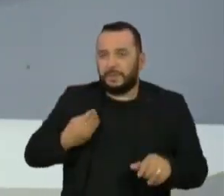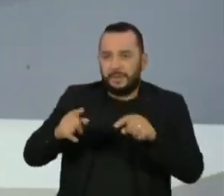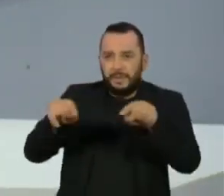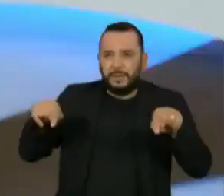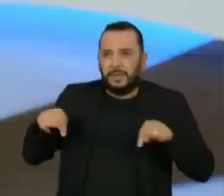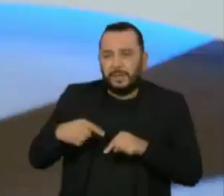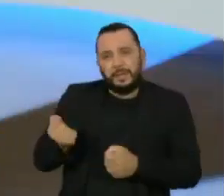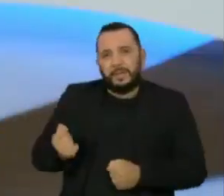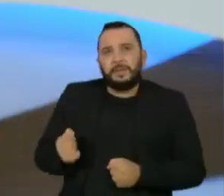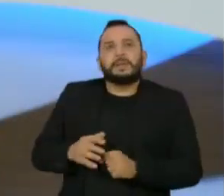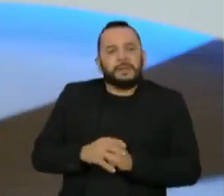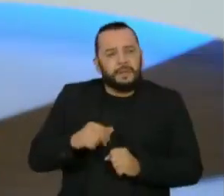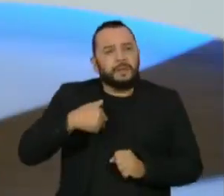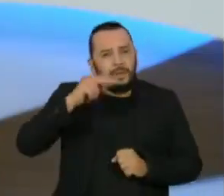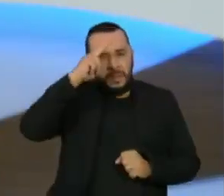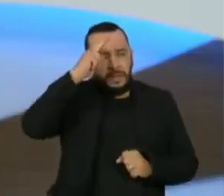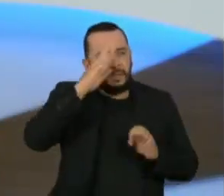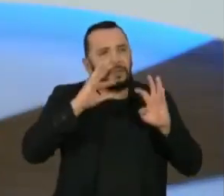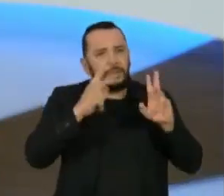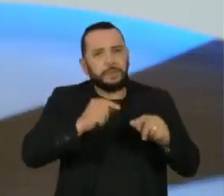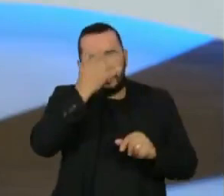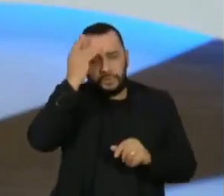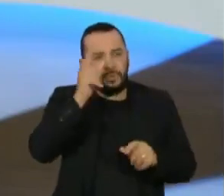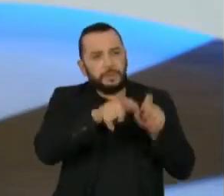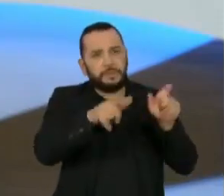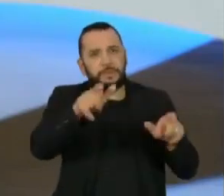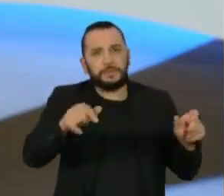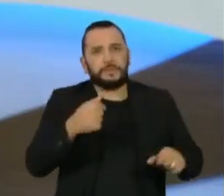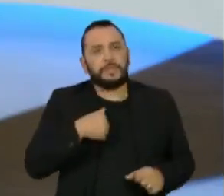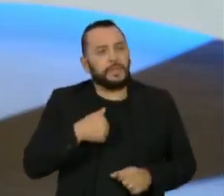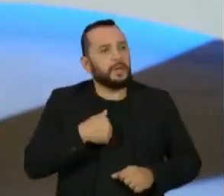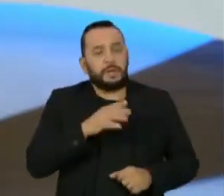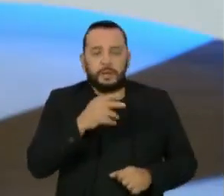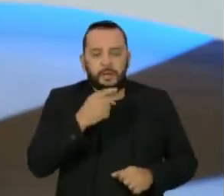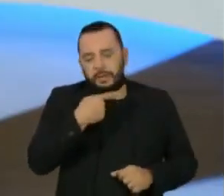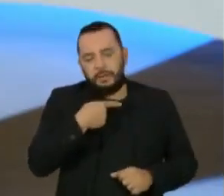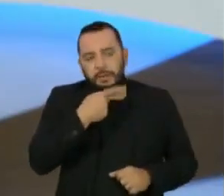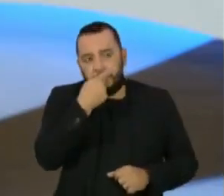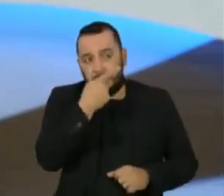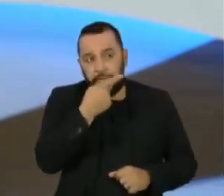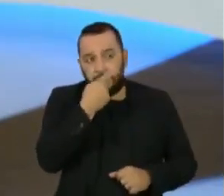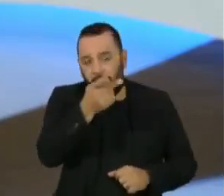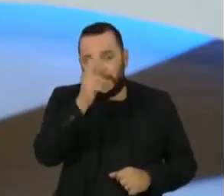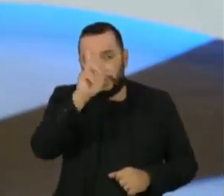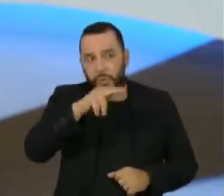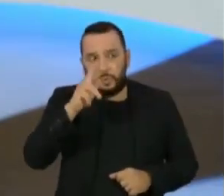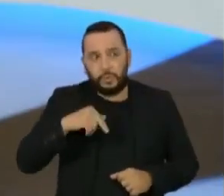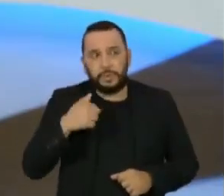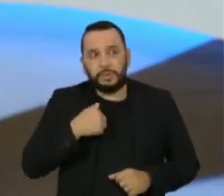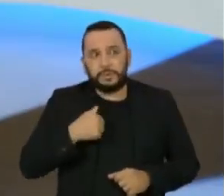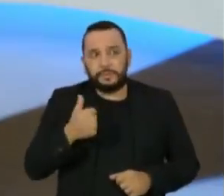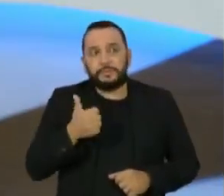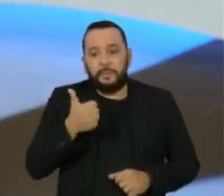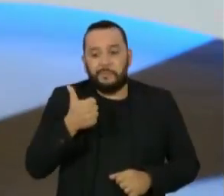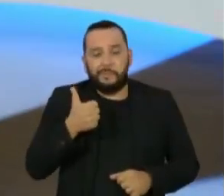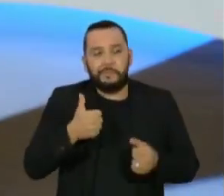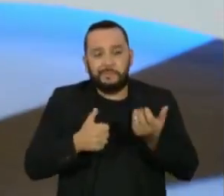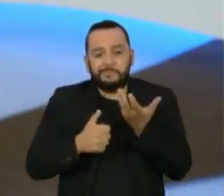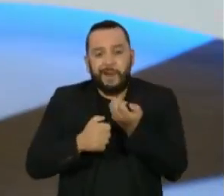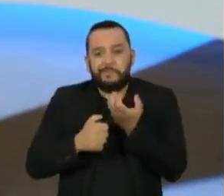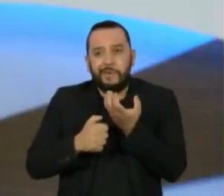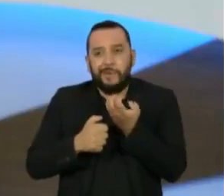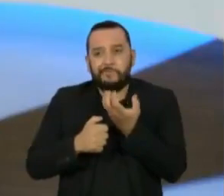além do seu irmão? Com certeza, né? Primeiro ponto, eu nunca falei que existe, da minha parte, eu posso falar por mim, eu não posso falar por ninguém.